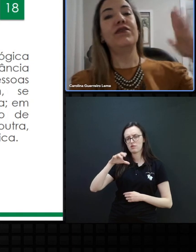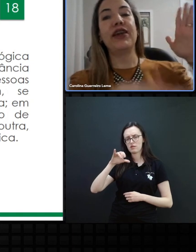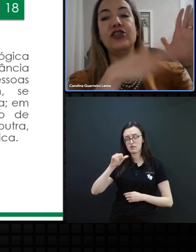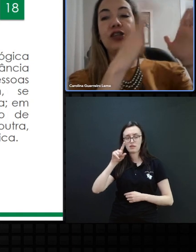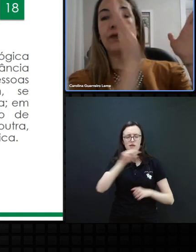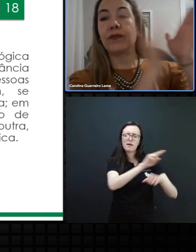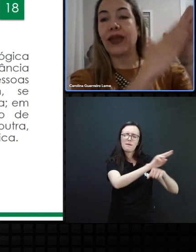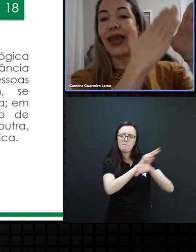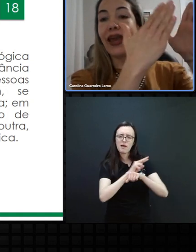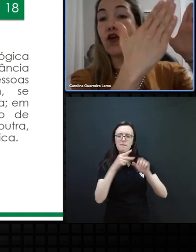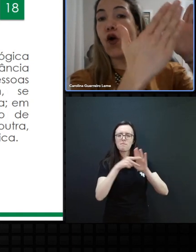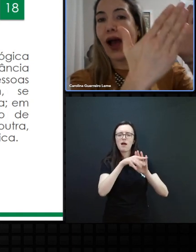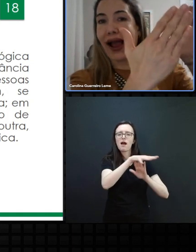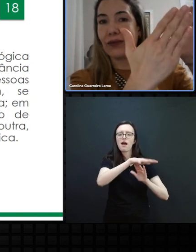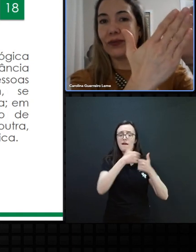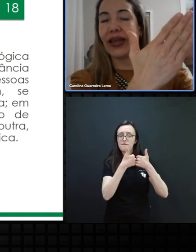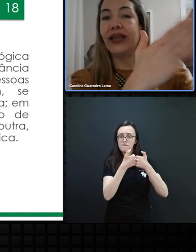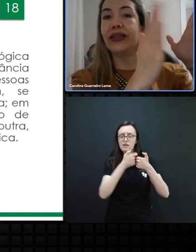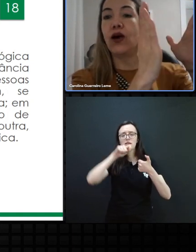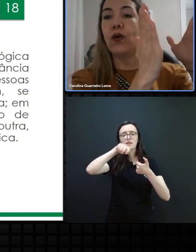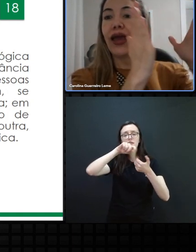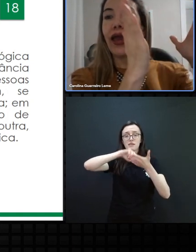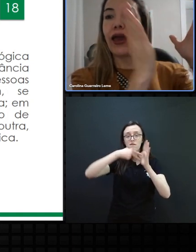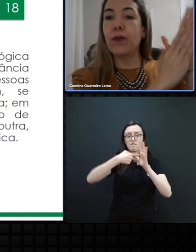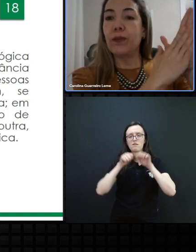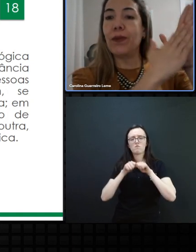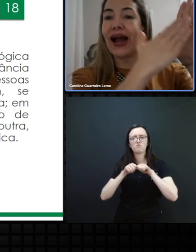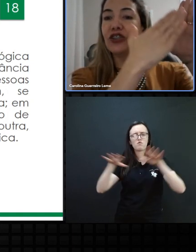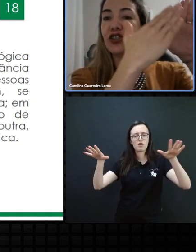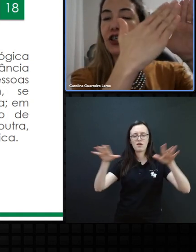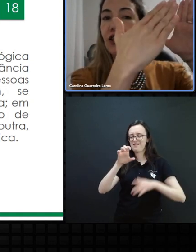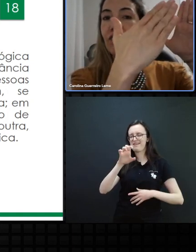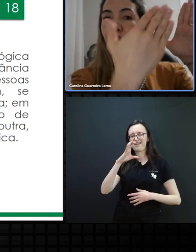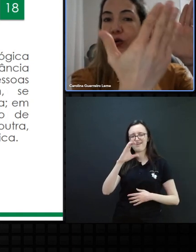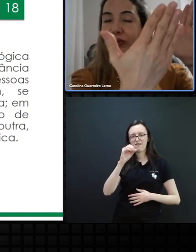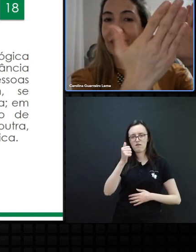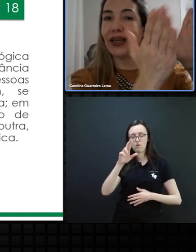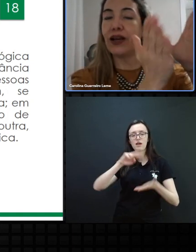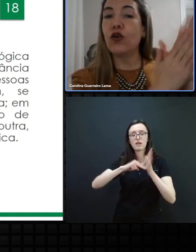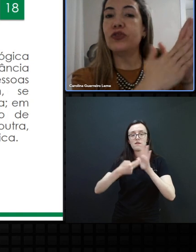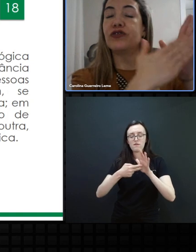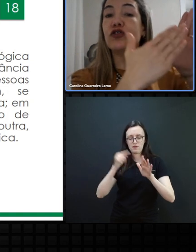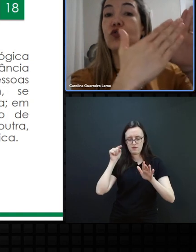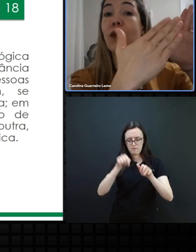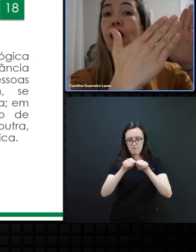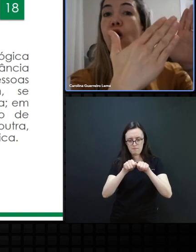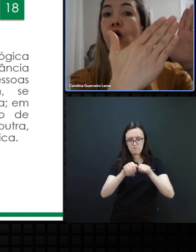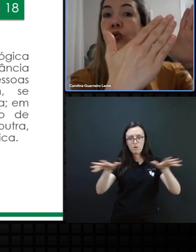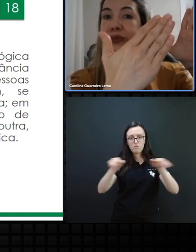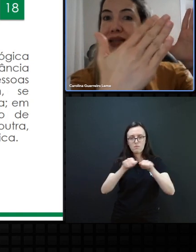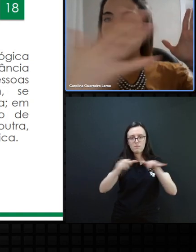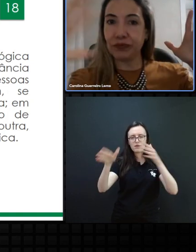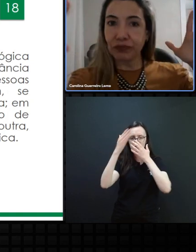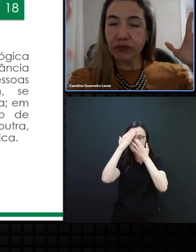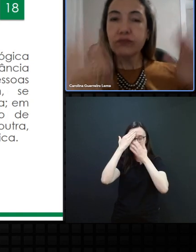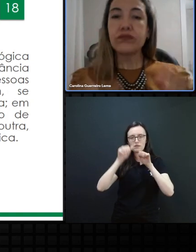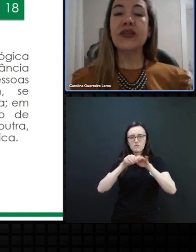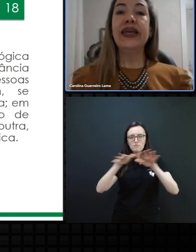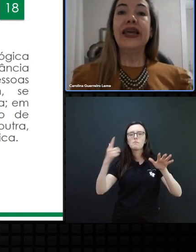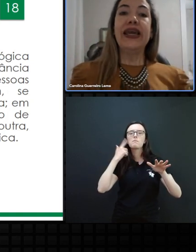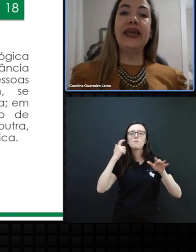que vem de ecoar, né, então, é bate e volta, né, como se fosse uma onda.